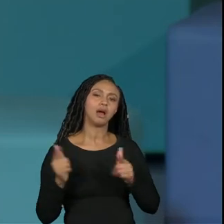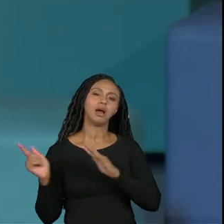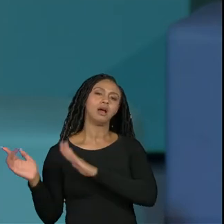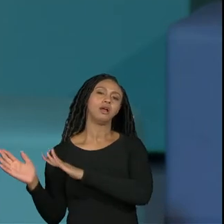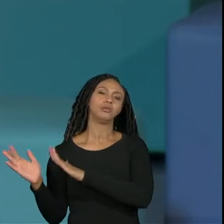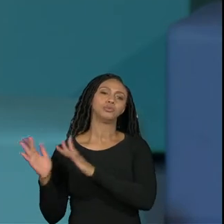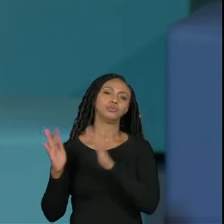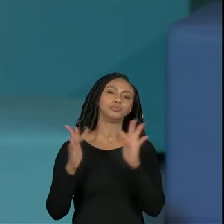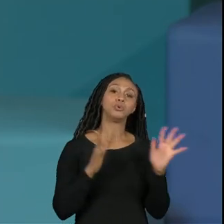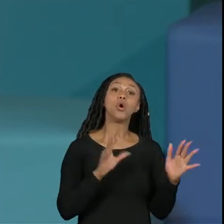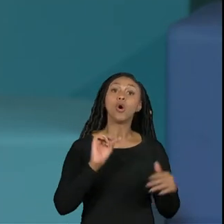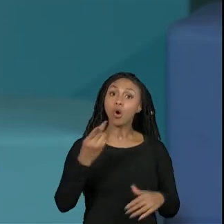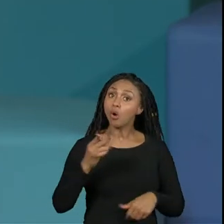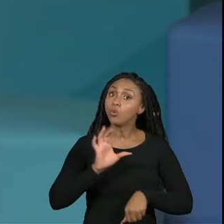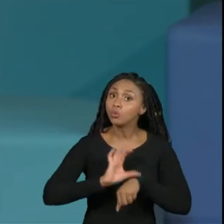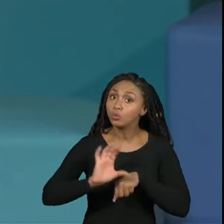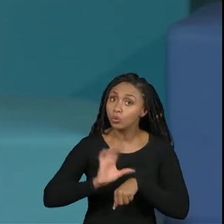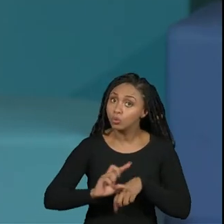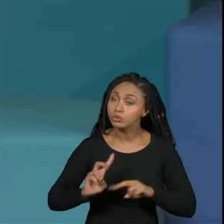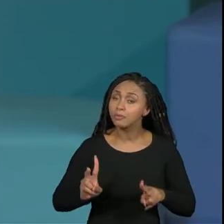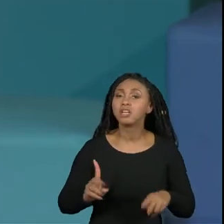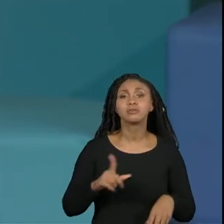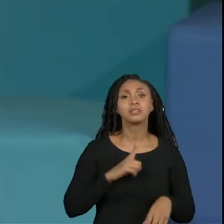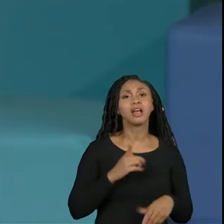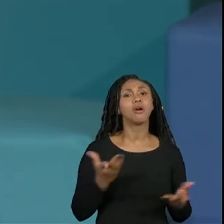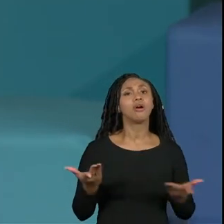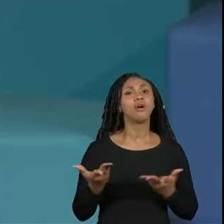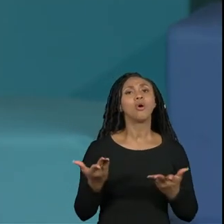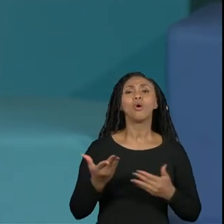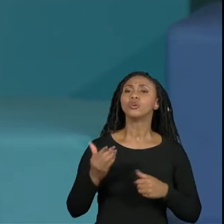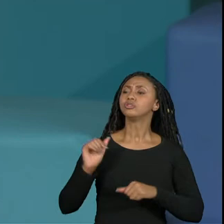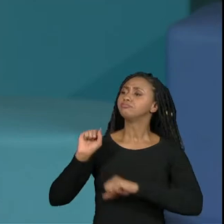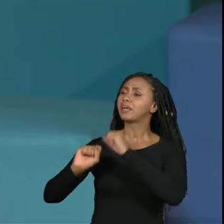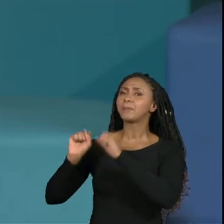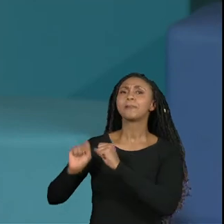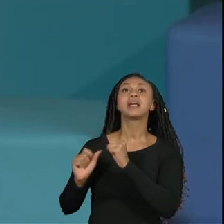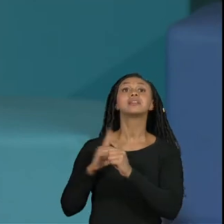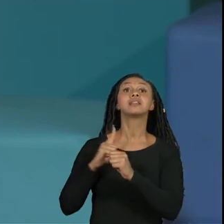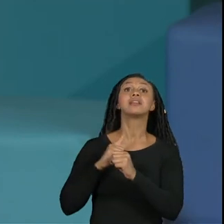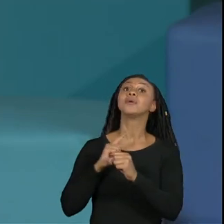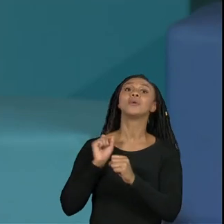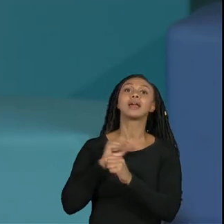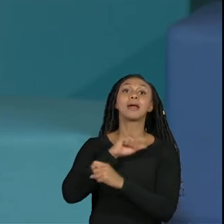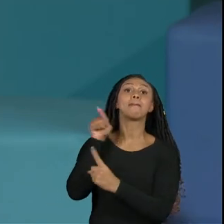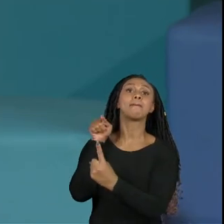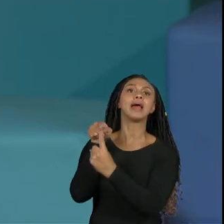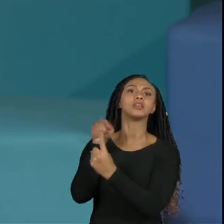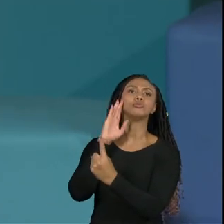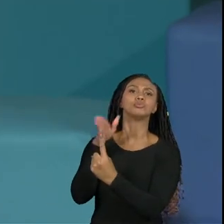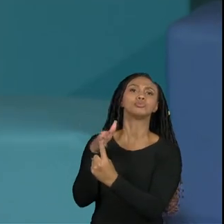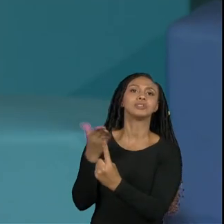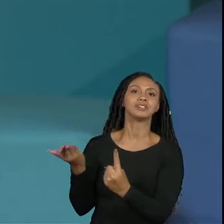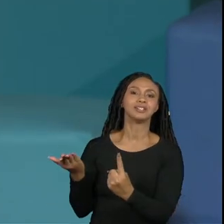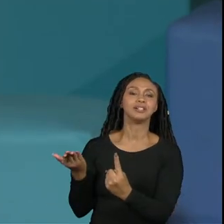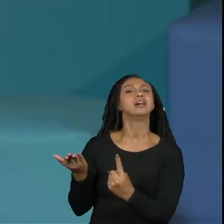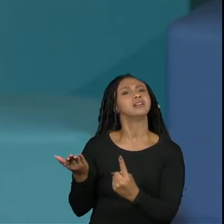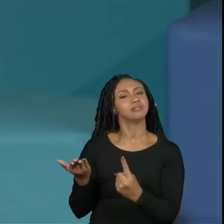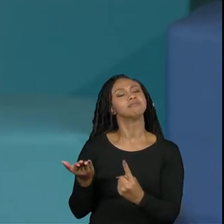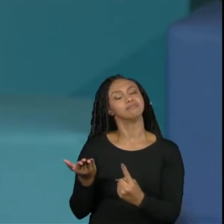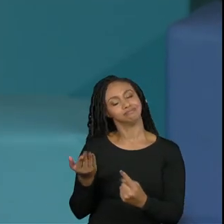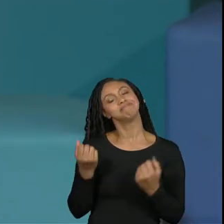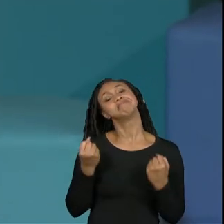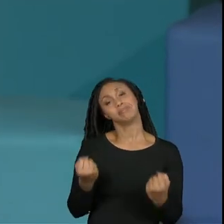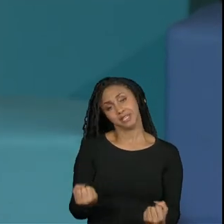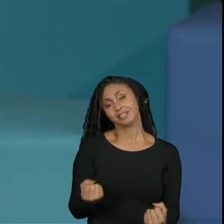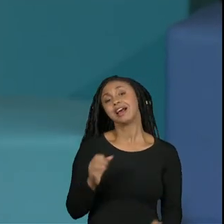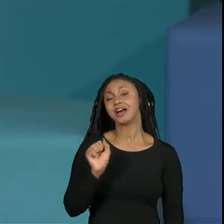a própria formação mesmo as empresas hoje trabalham muito elas tem meta cumprir com formação então é pesado